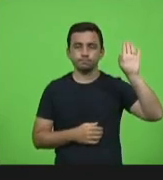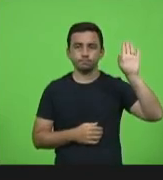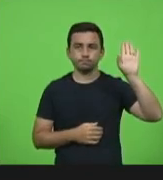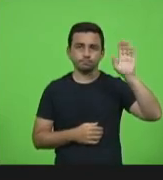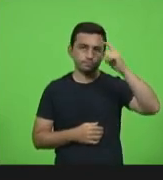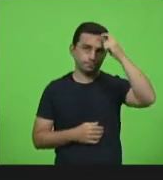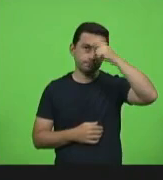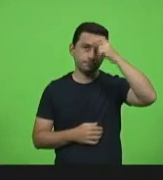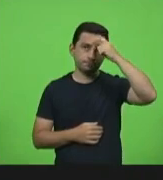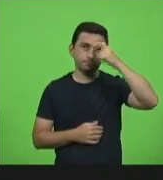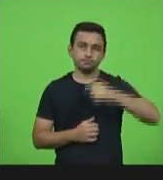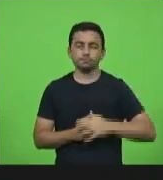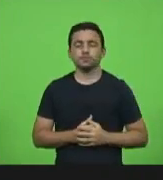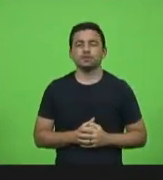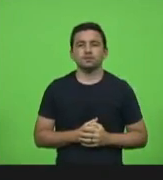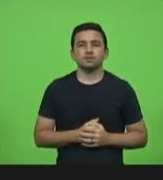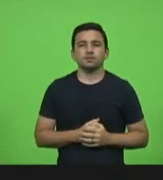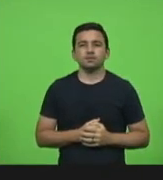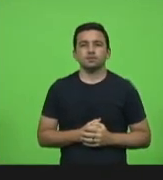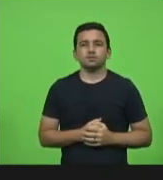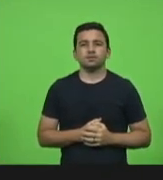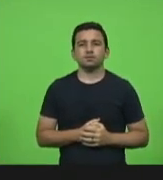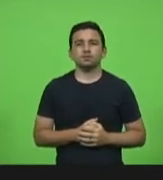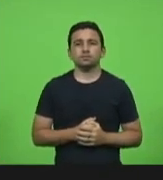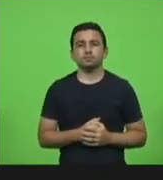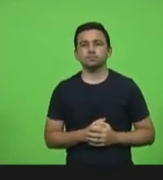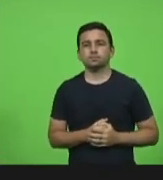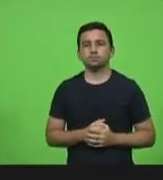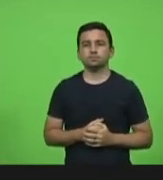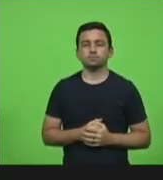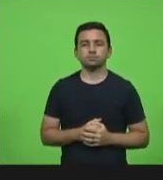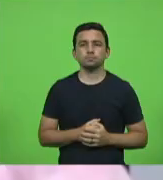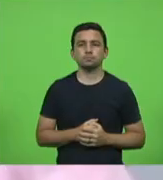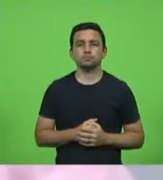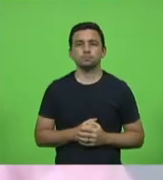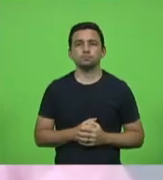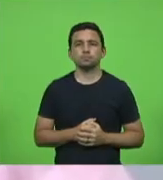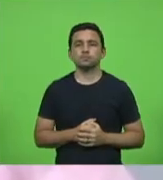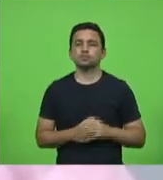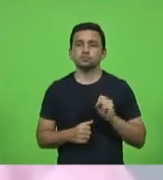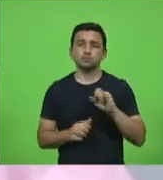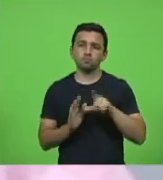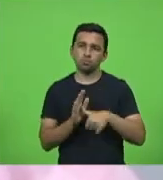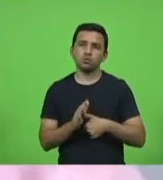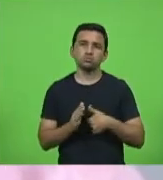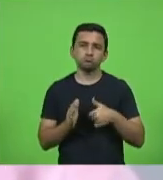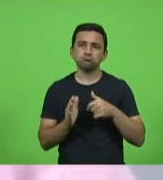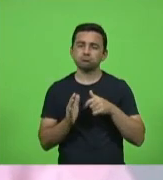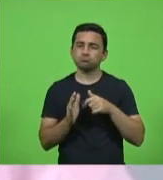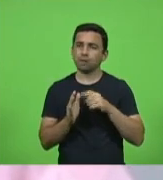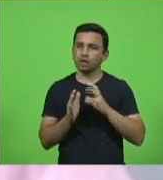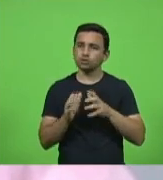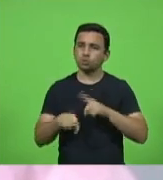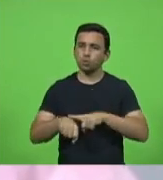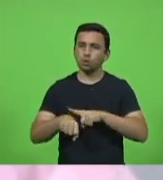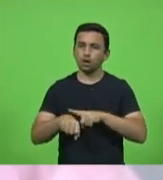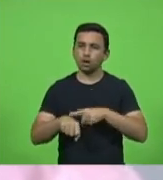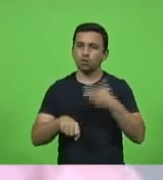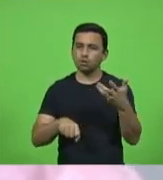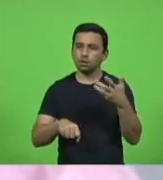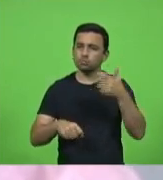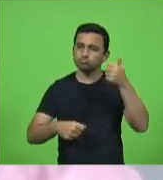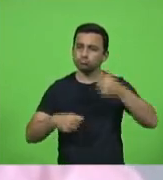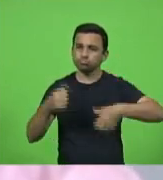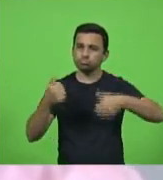deputado Maurício. Eu, se tiver espaço no horário do partido, eu queria depois